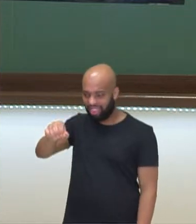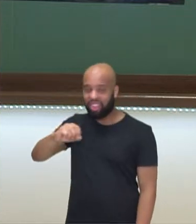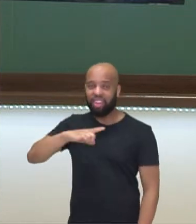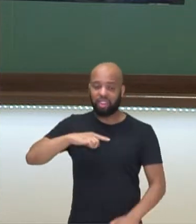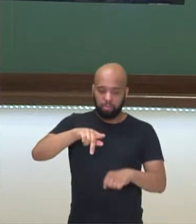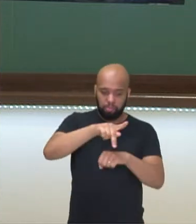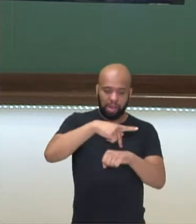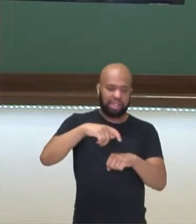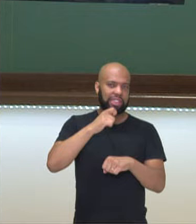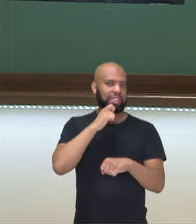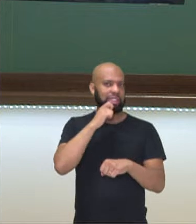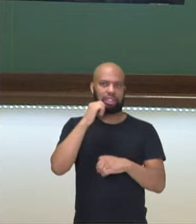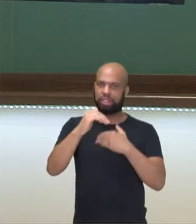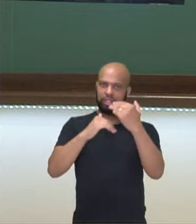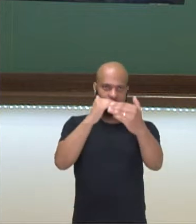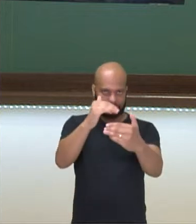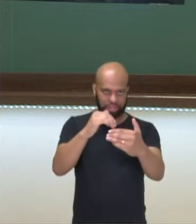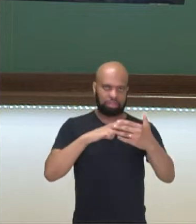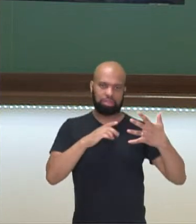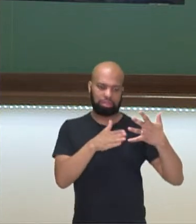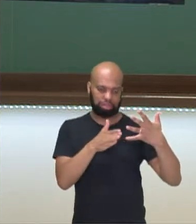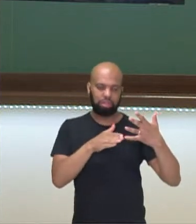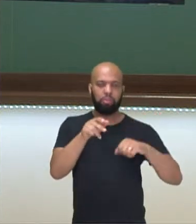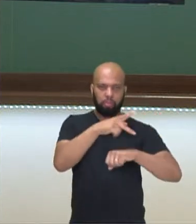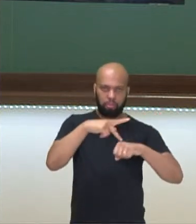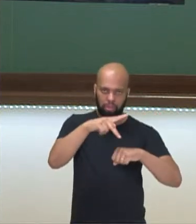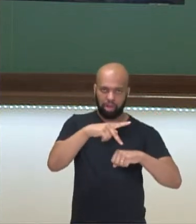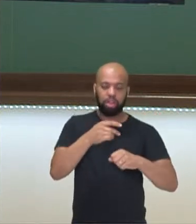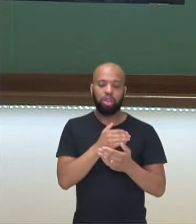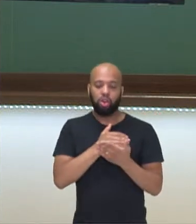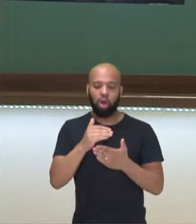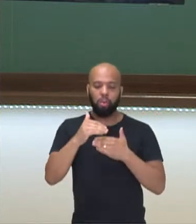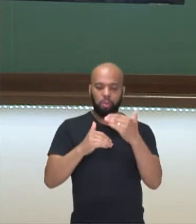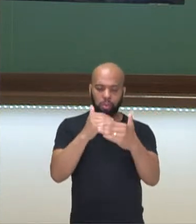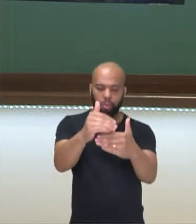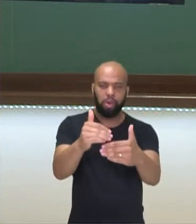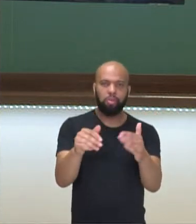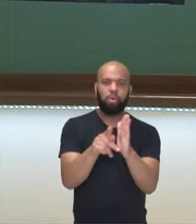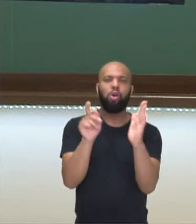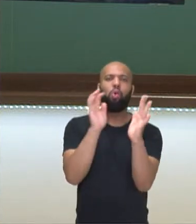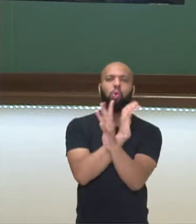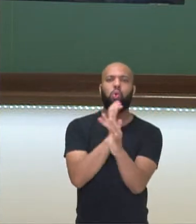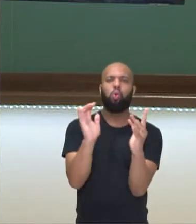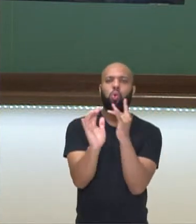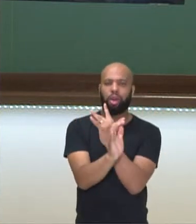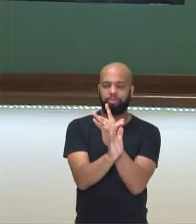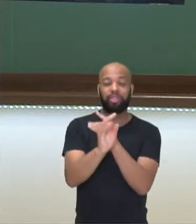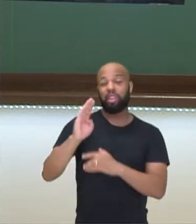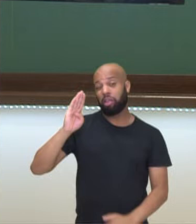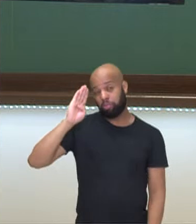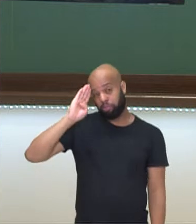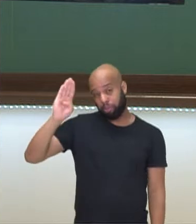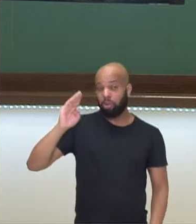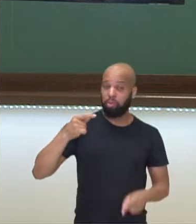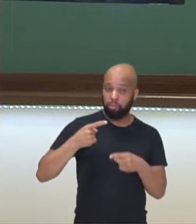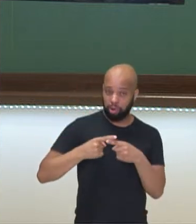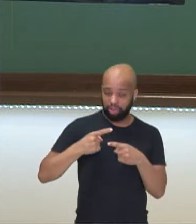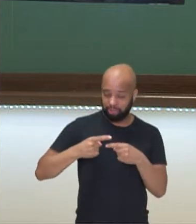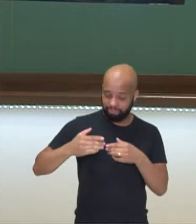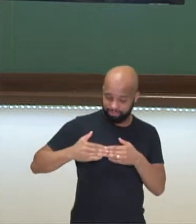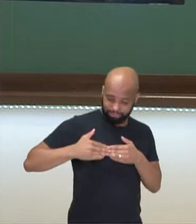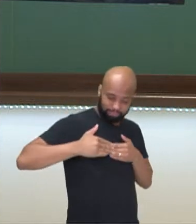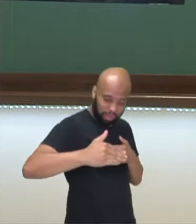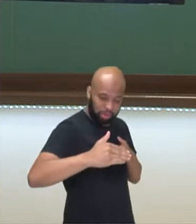subdesenvolvidos ou os países emergentes também começam a ter um grande processo de urbanização, dado principalmente a partir